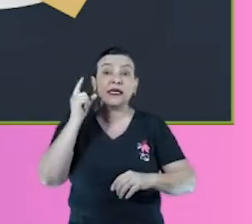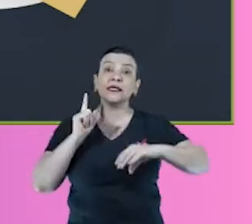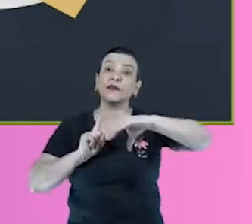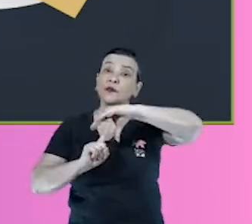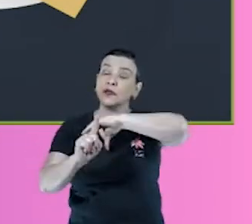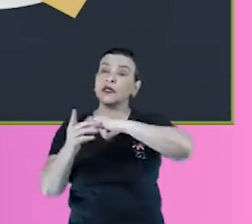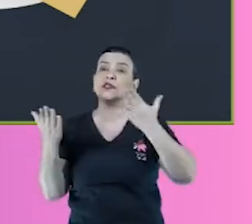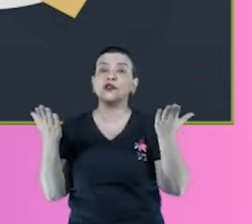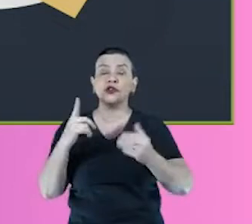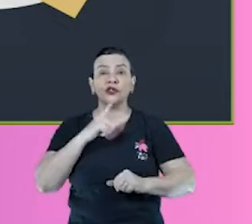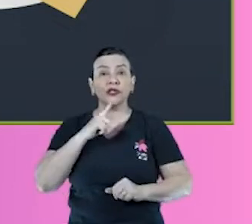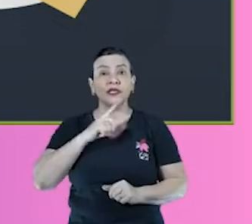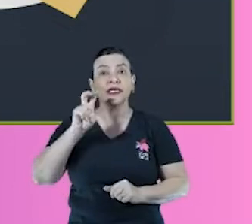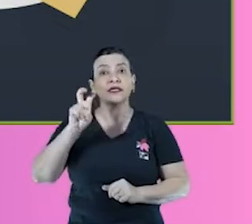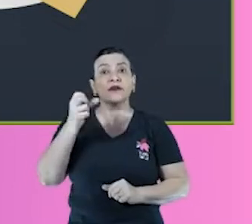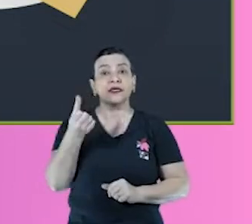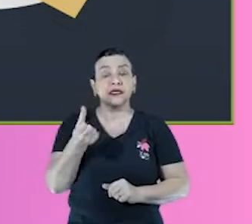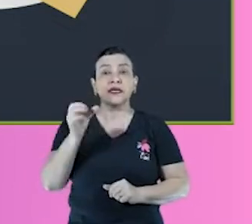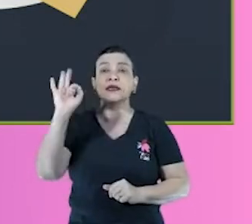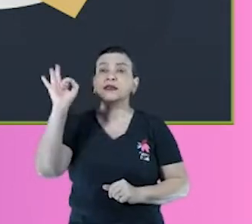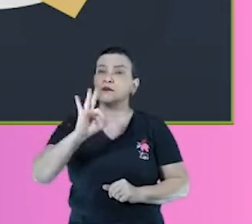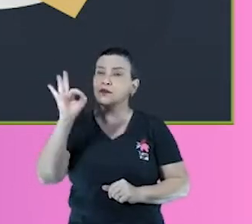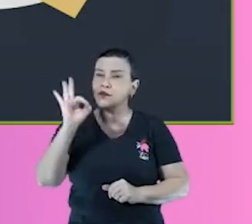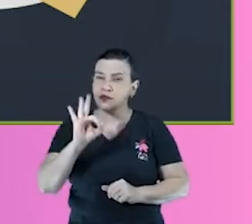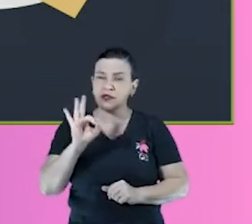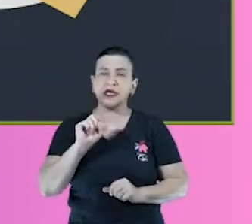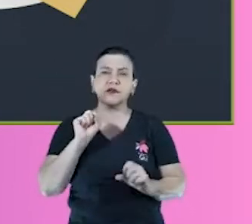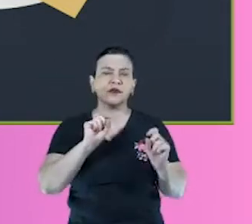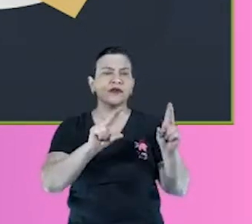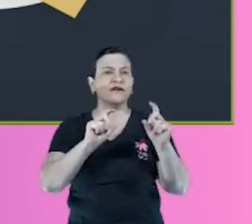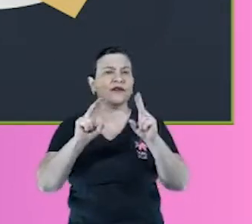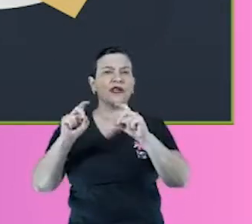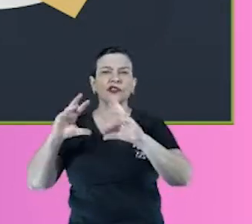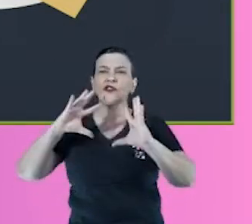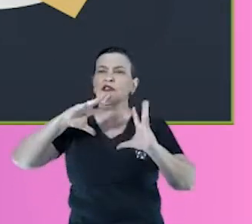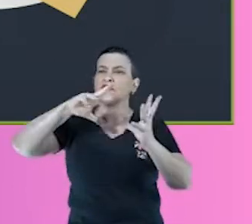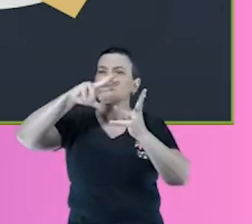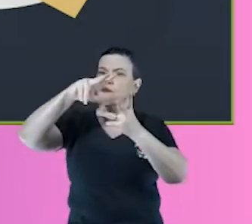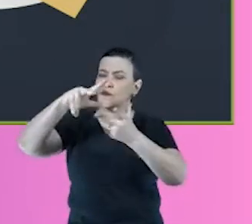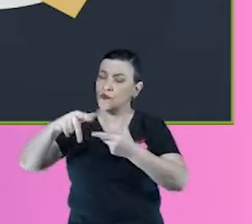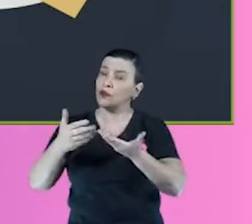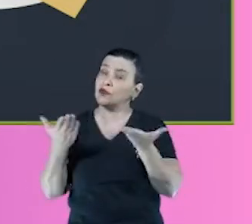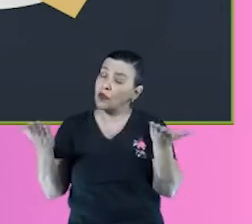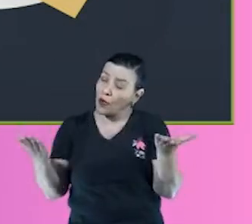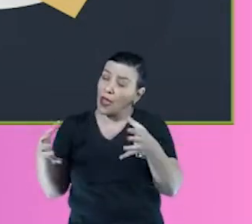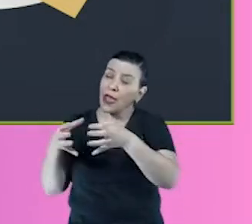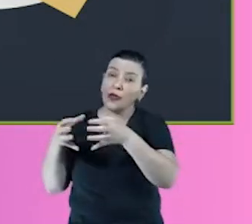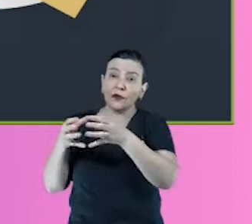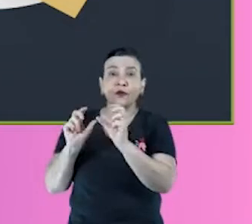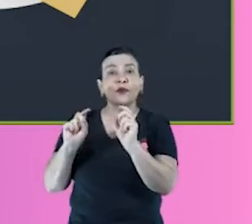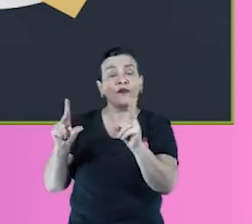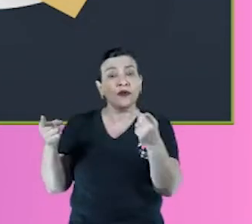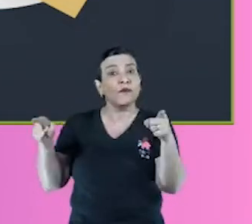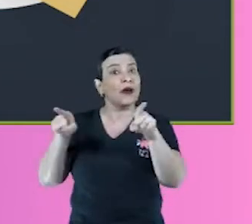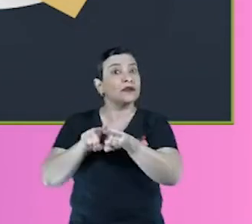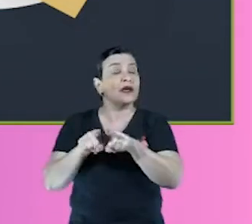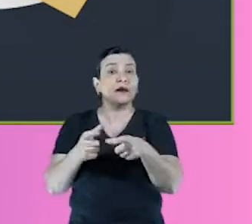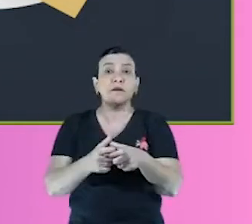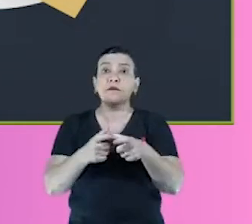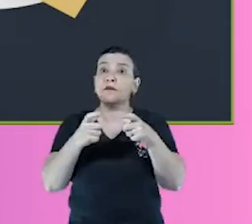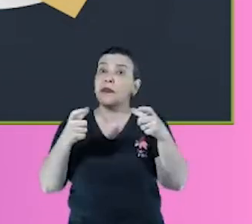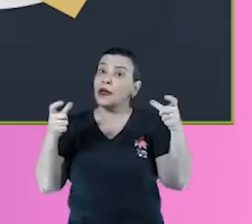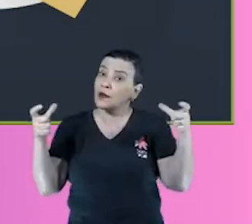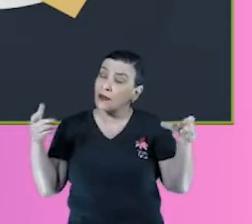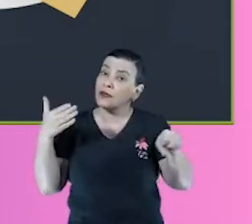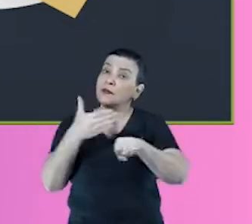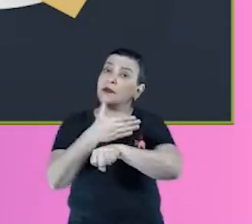a gente tem mais de 56% das unidades vendidas pela Amazon, em todo o mundo, vem de vendedores parceiros. Então já é a maioria, né. A maioria da participação